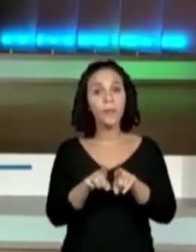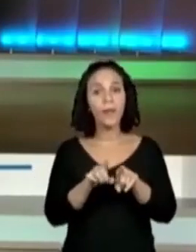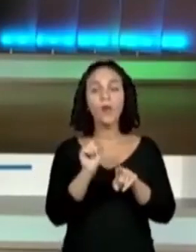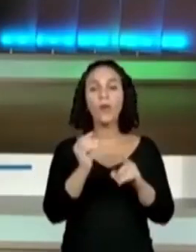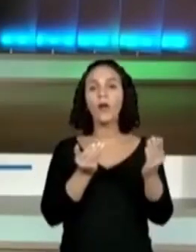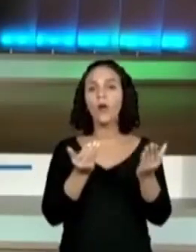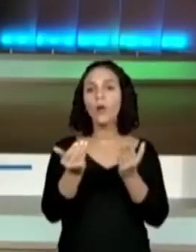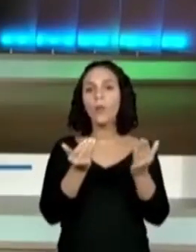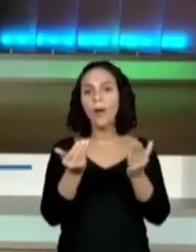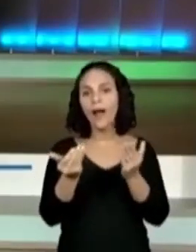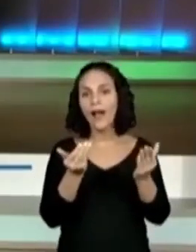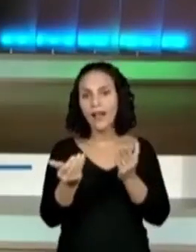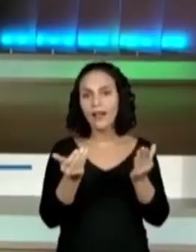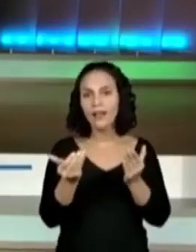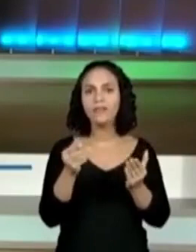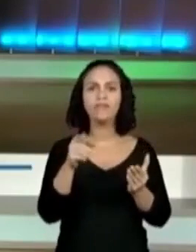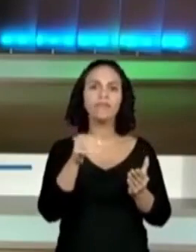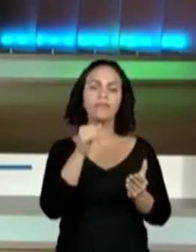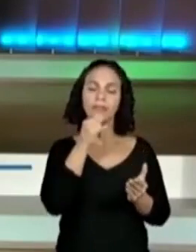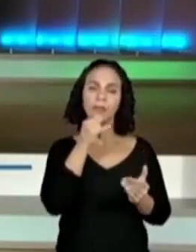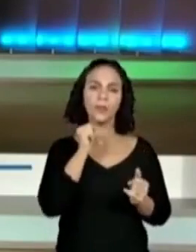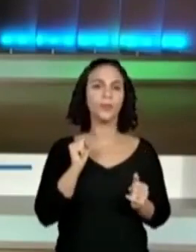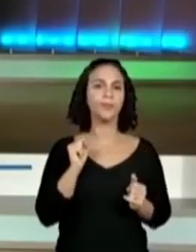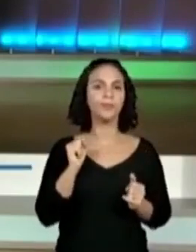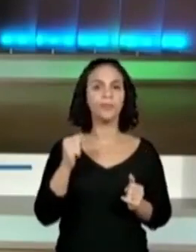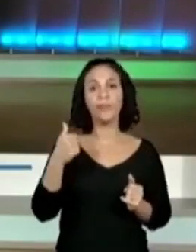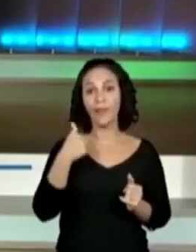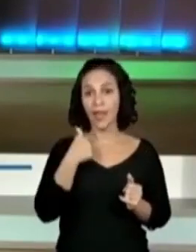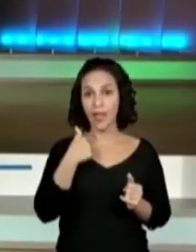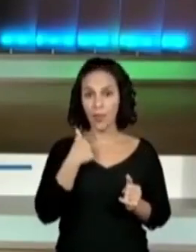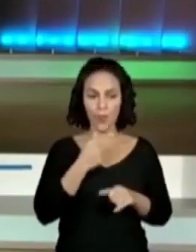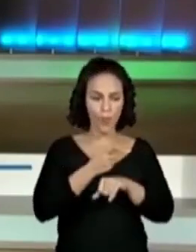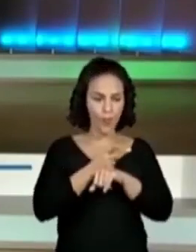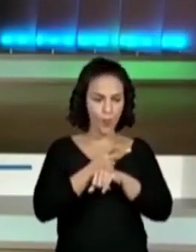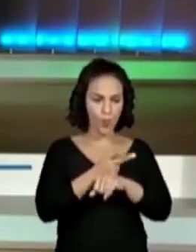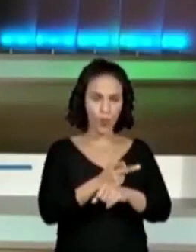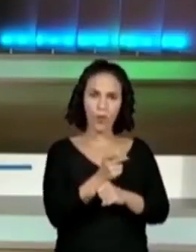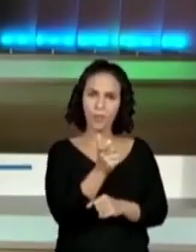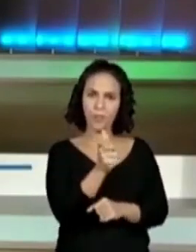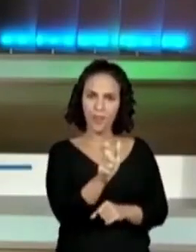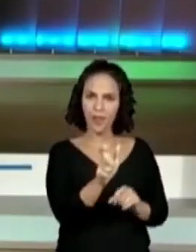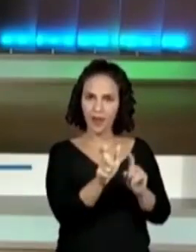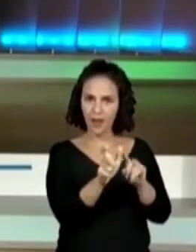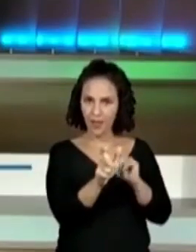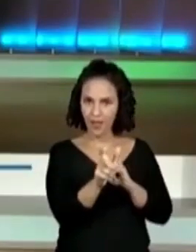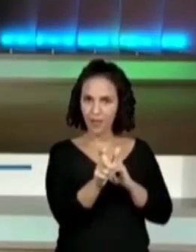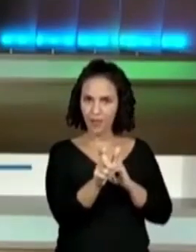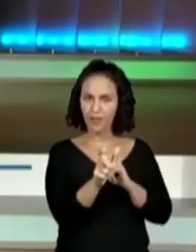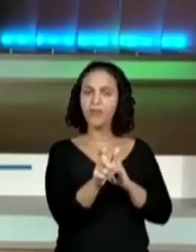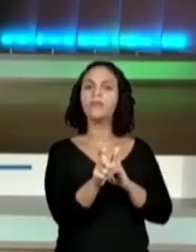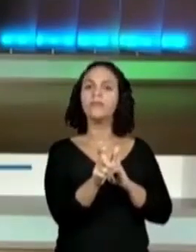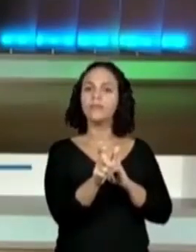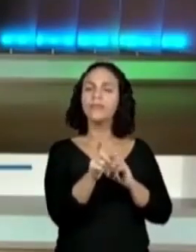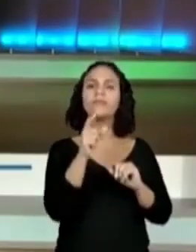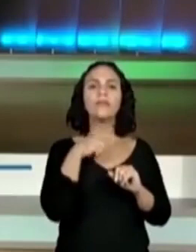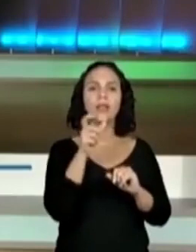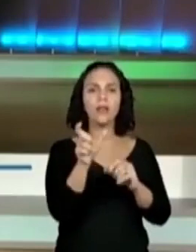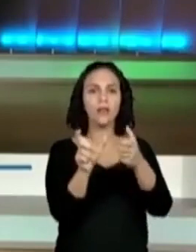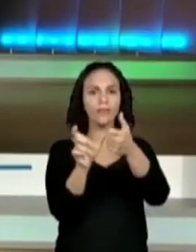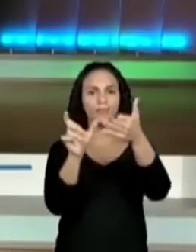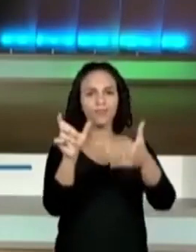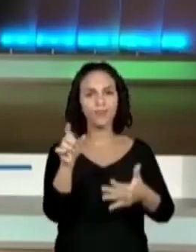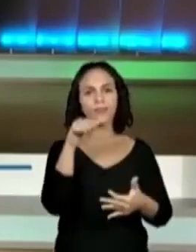comparamos a situação de quando nós procuramos, buscamos, né, as palavras e lemos os seus verbetes